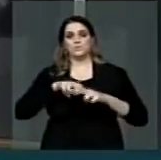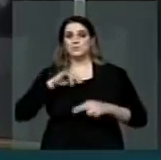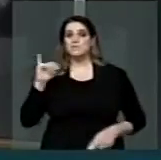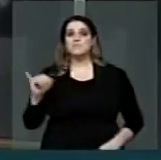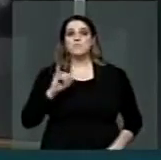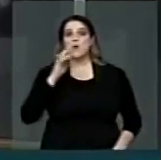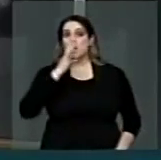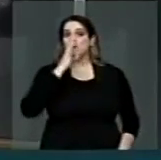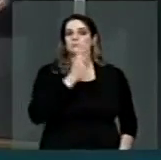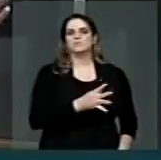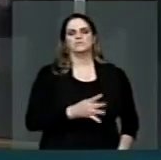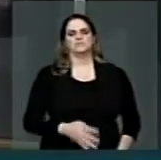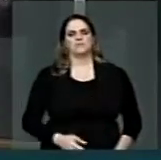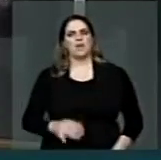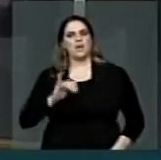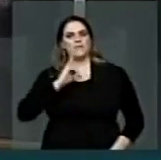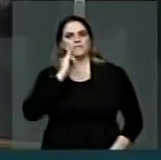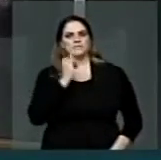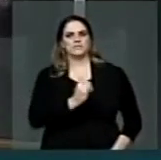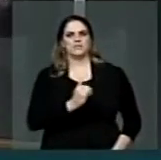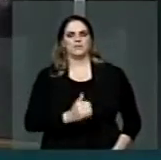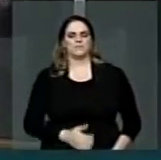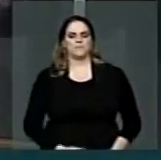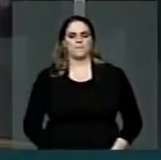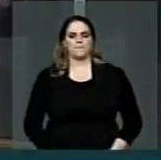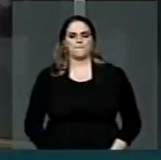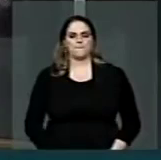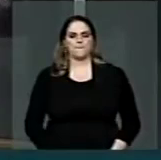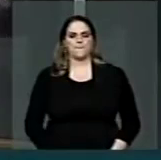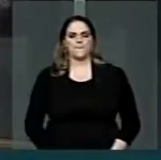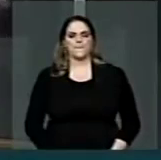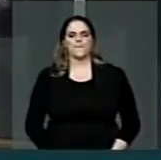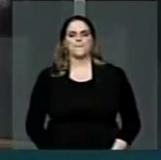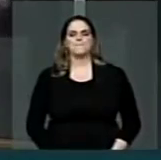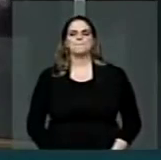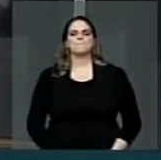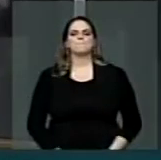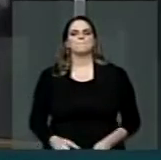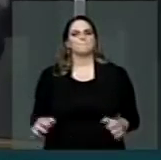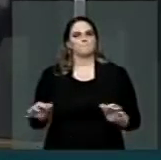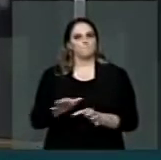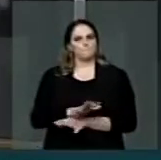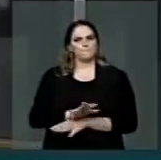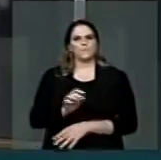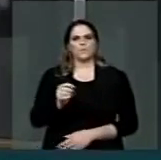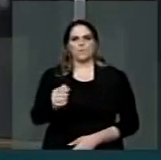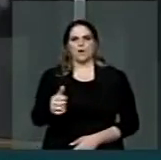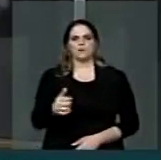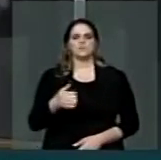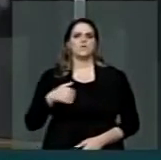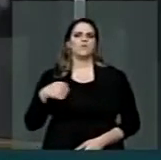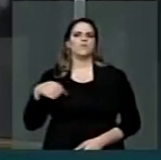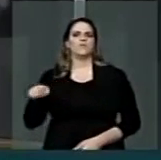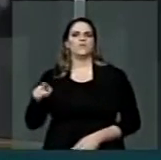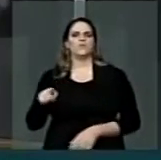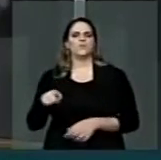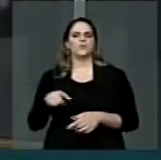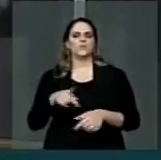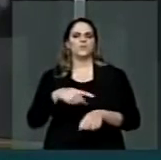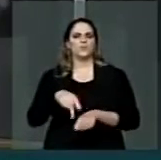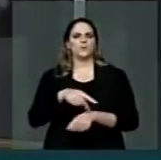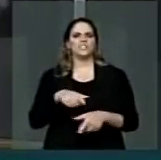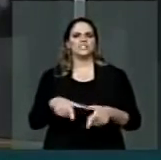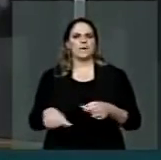importante. Sr. Presidente, apenas para finalizar, eu estive no Japão no mês de setembro, e nesse mês de